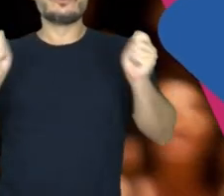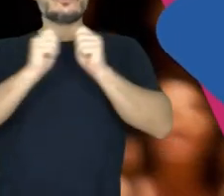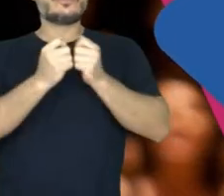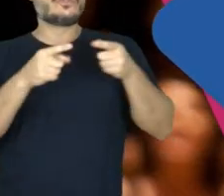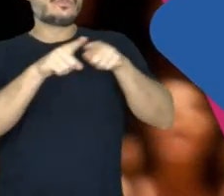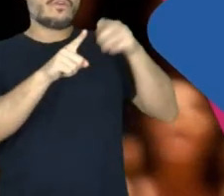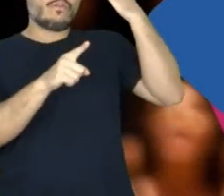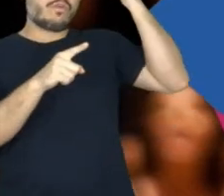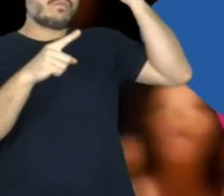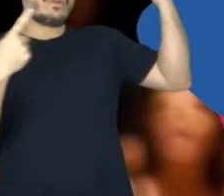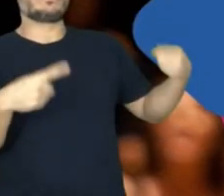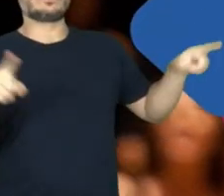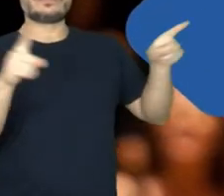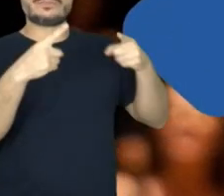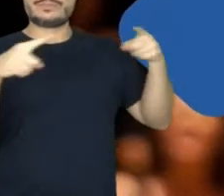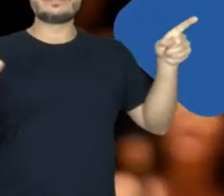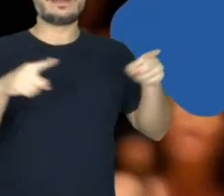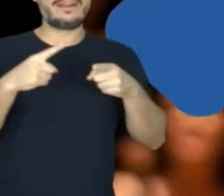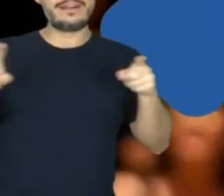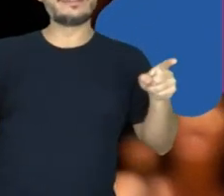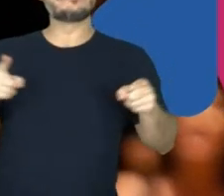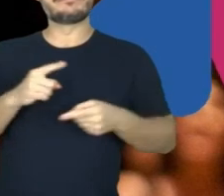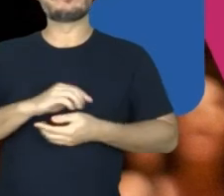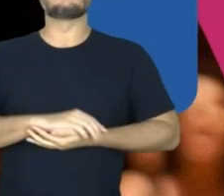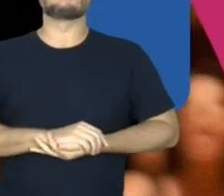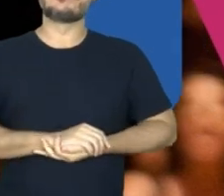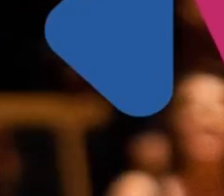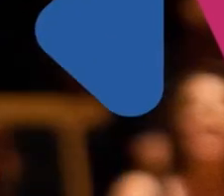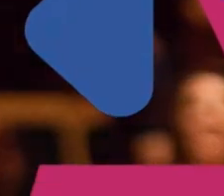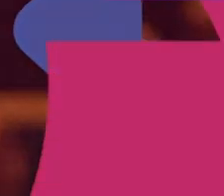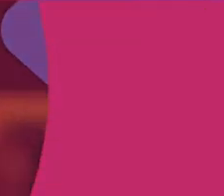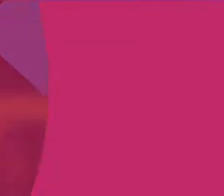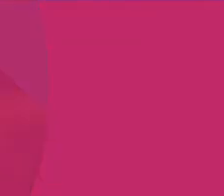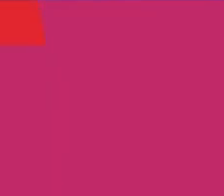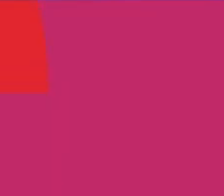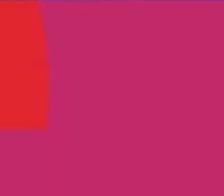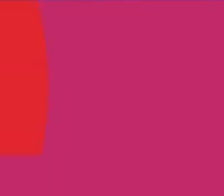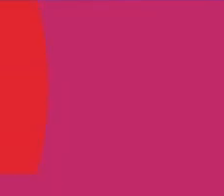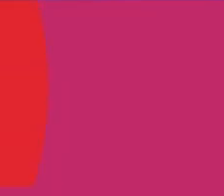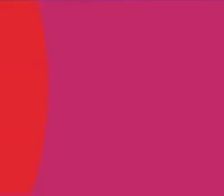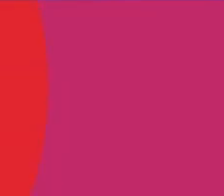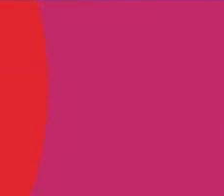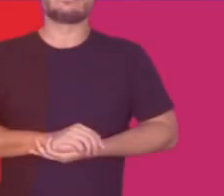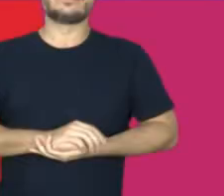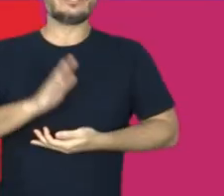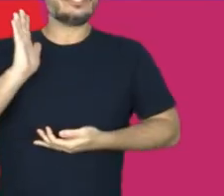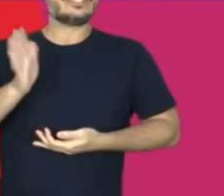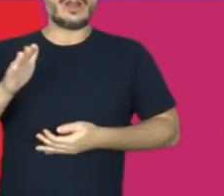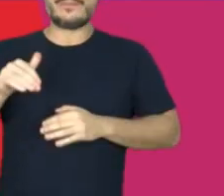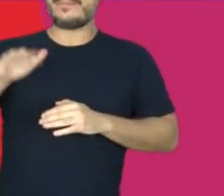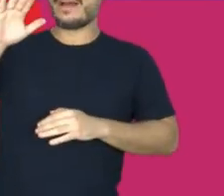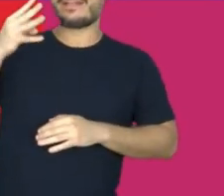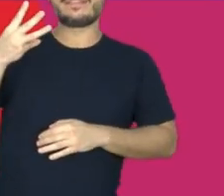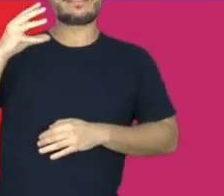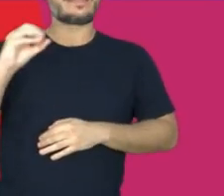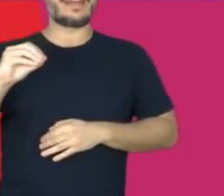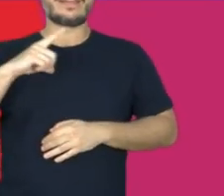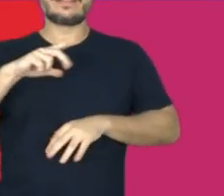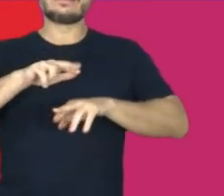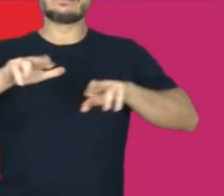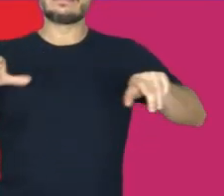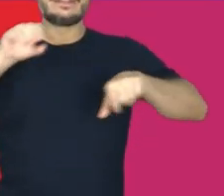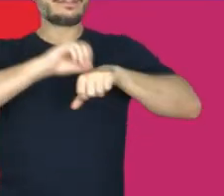João Carlos Martins. Fotos da Sinfônica em concerto do maestro Regindo uma Orquestra. Mais de 30